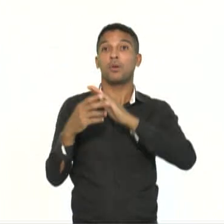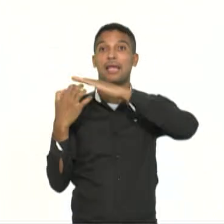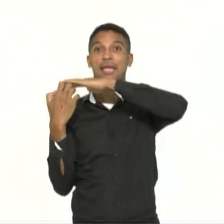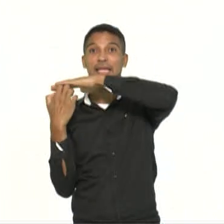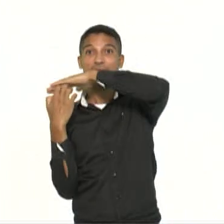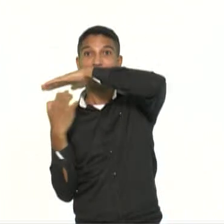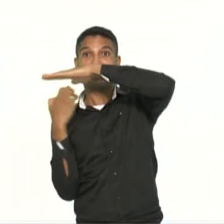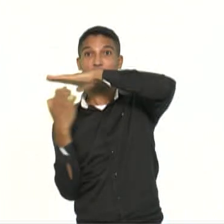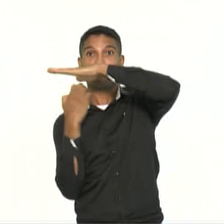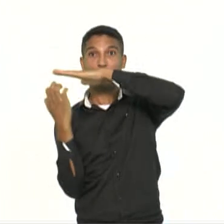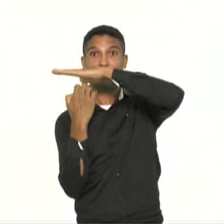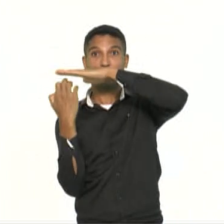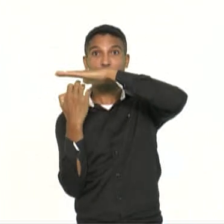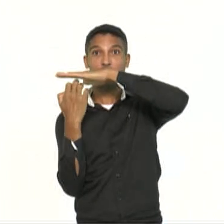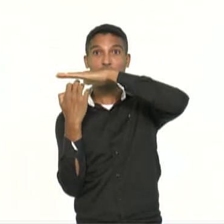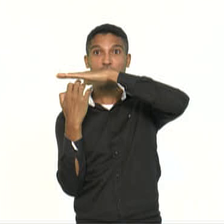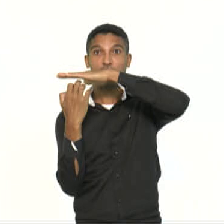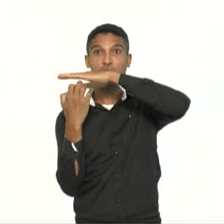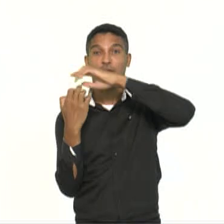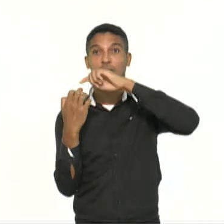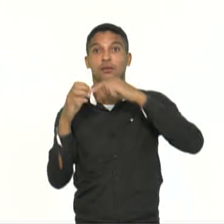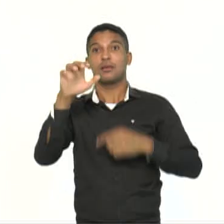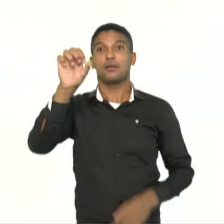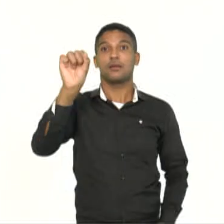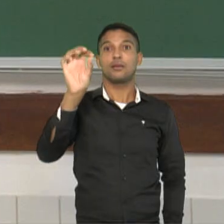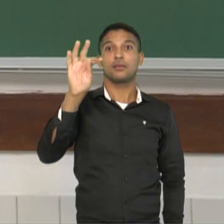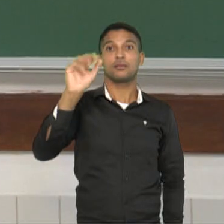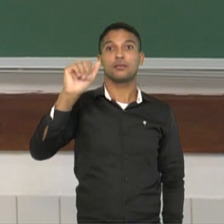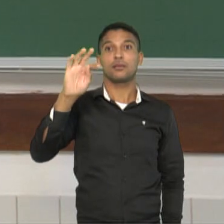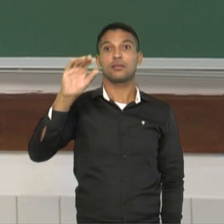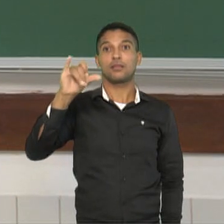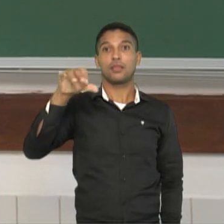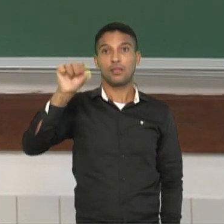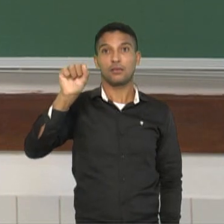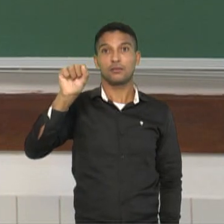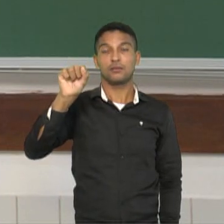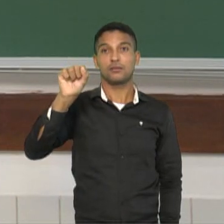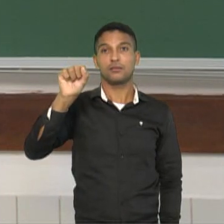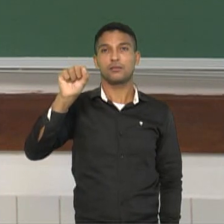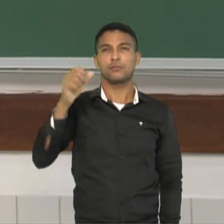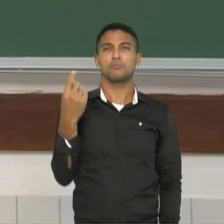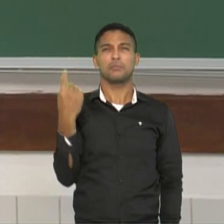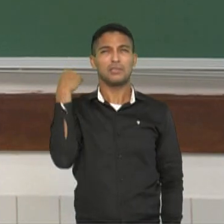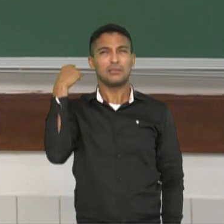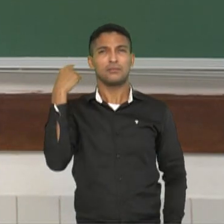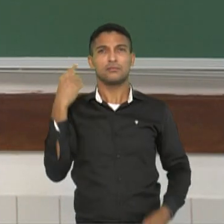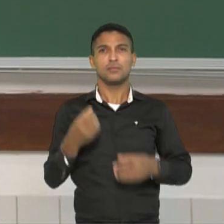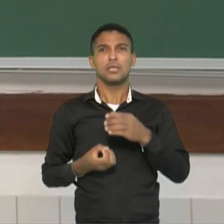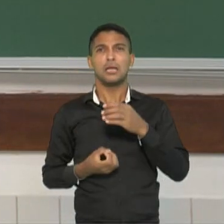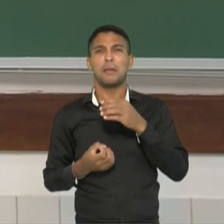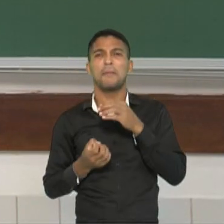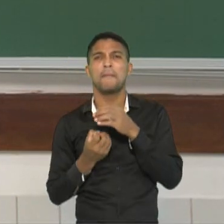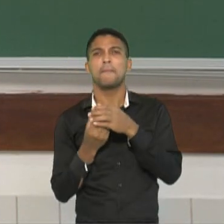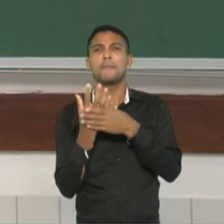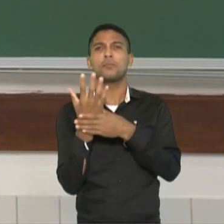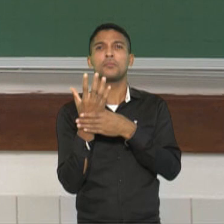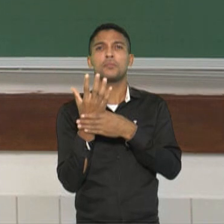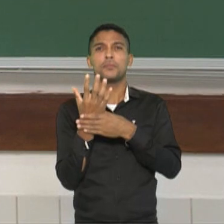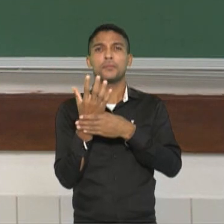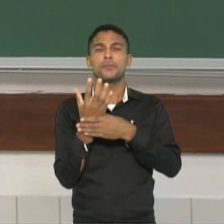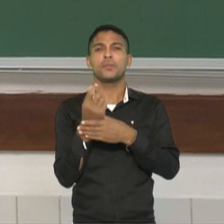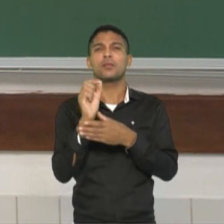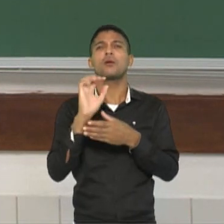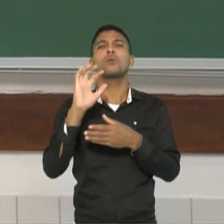criadas no início da industrialização. Lembra que nós conversamos na aula passada dizendo que as